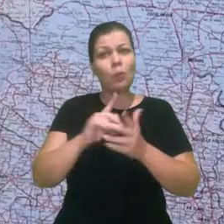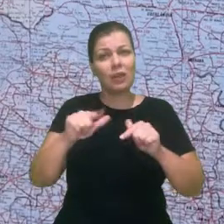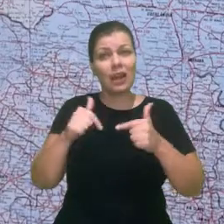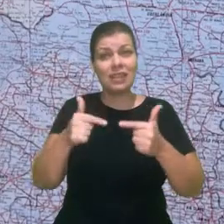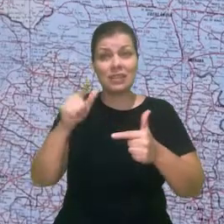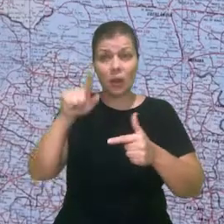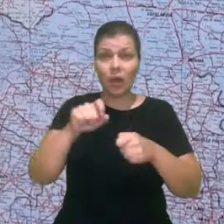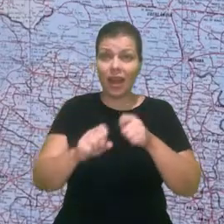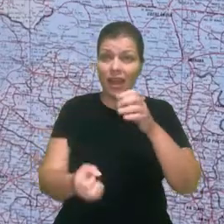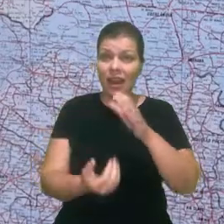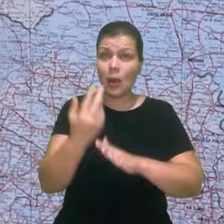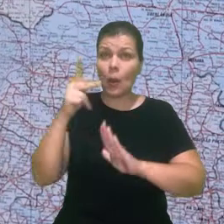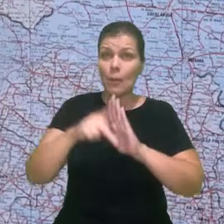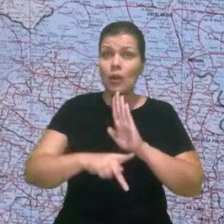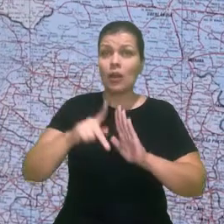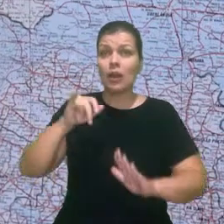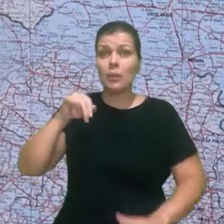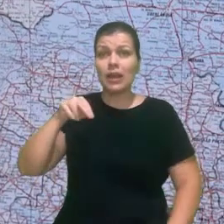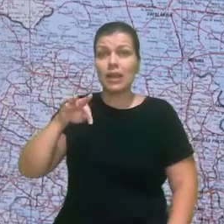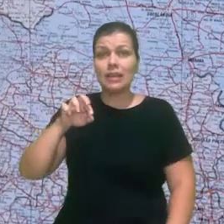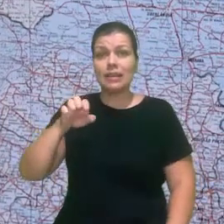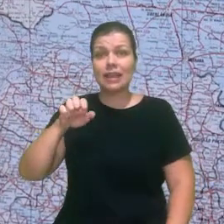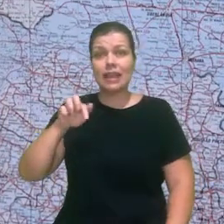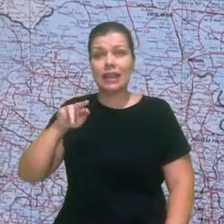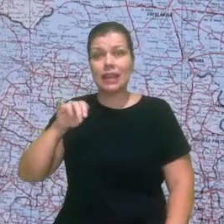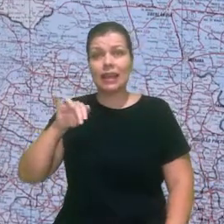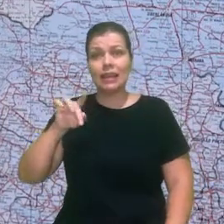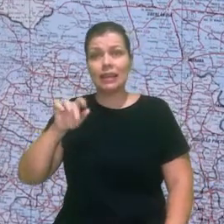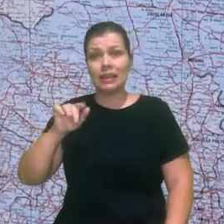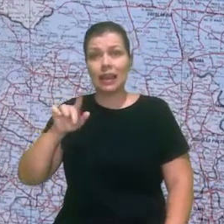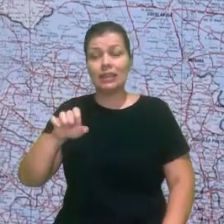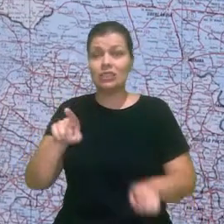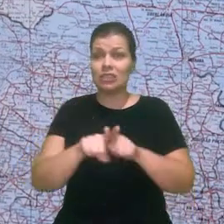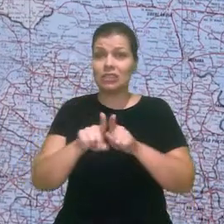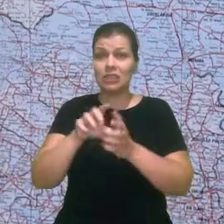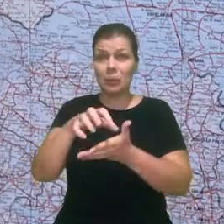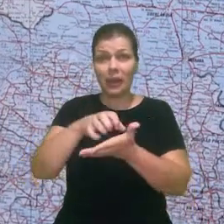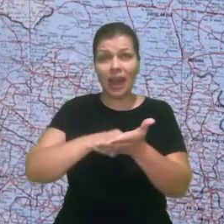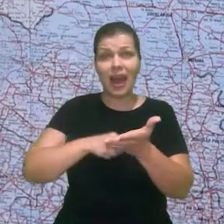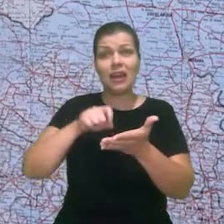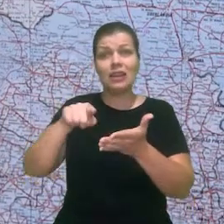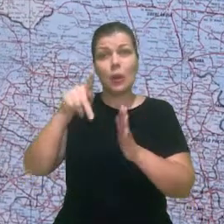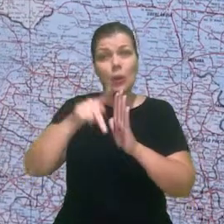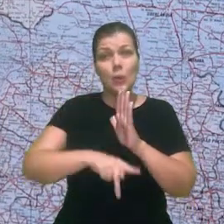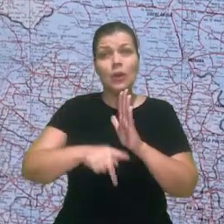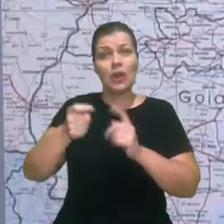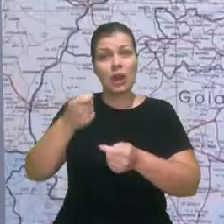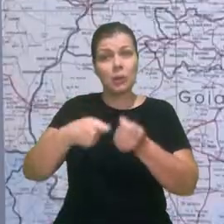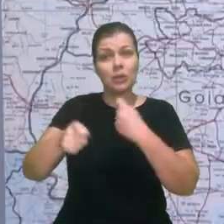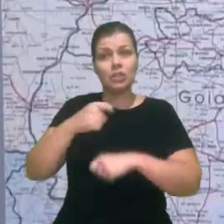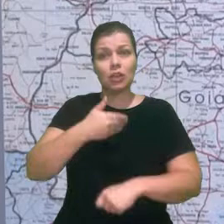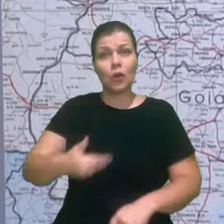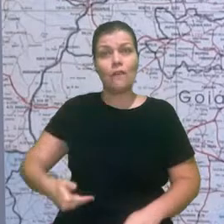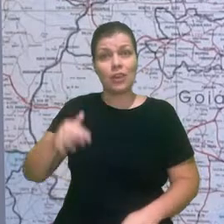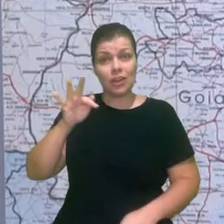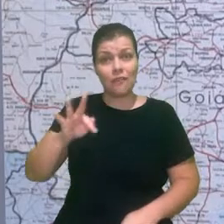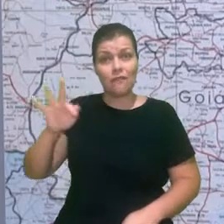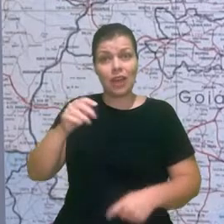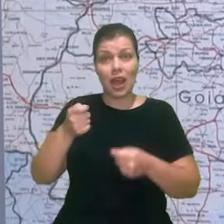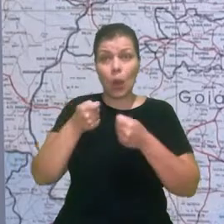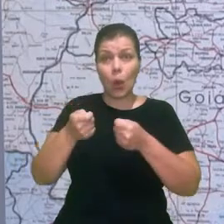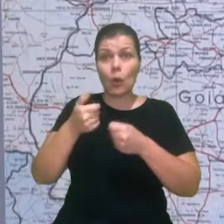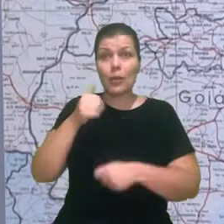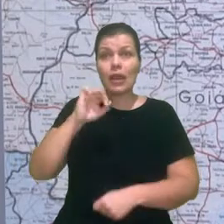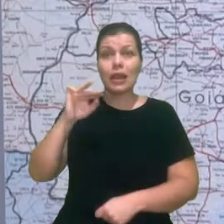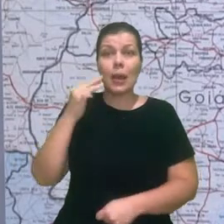a instituição do programa de integridade, a adesão de forma pioneira ao programa de gestão do governo federal e a economia de 10